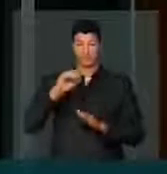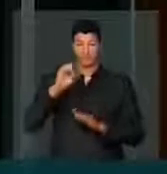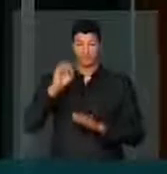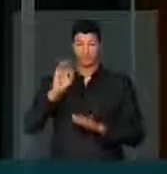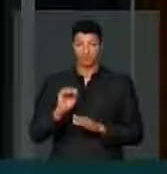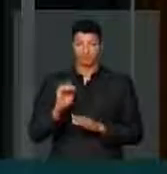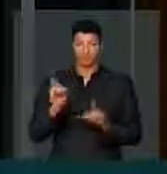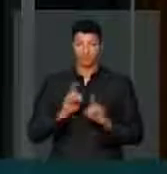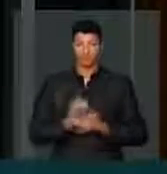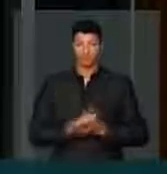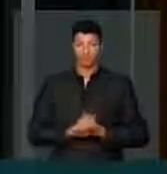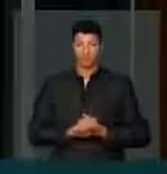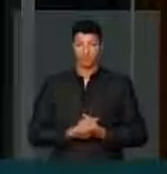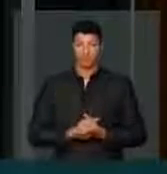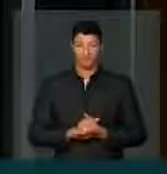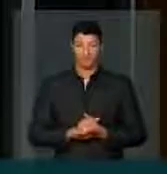grandes fortunas.